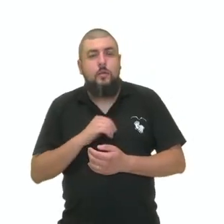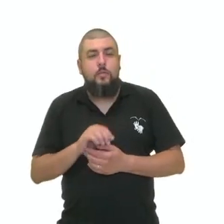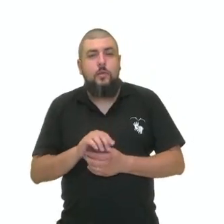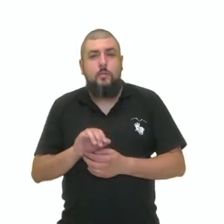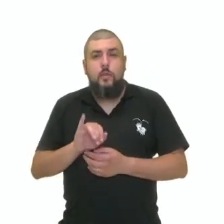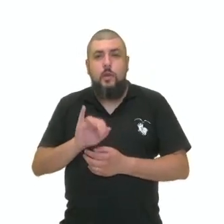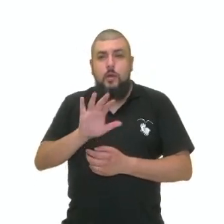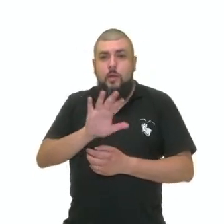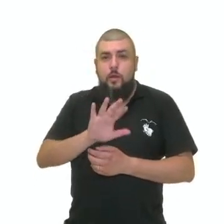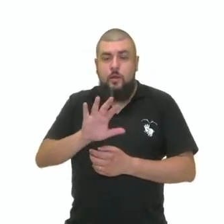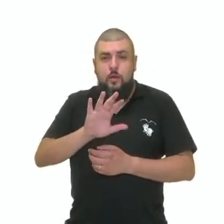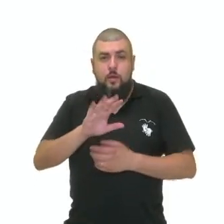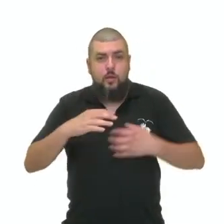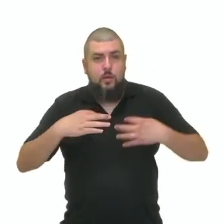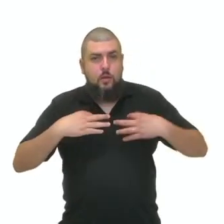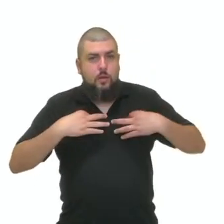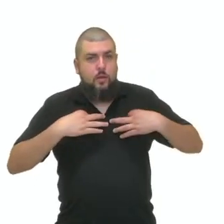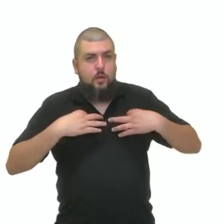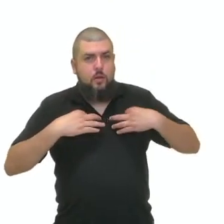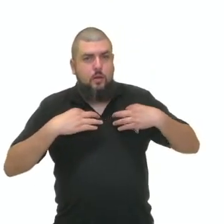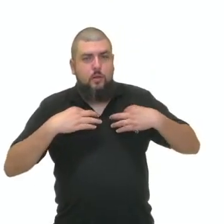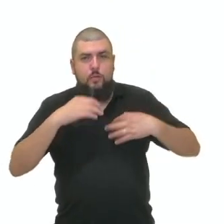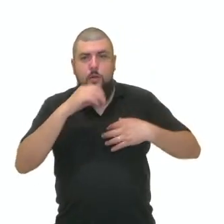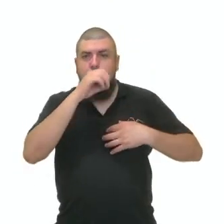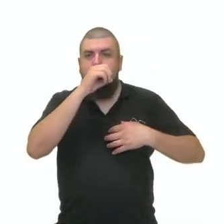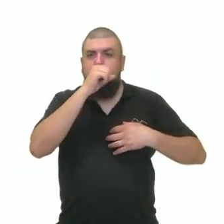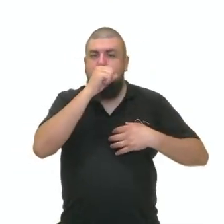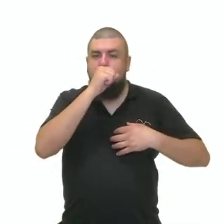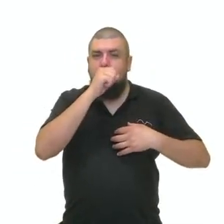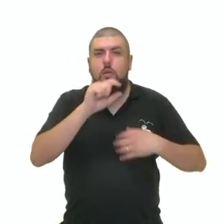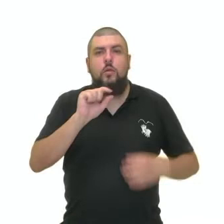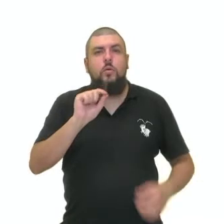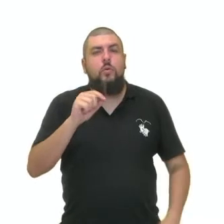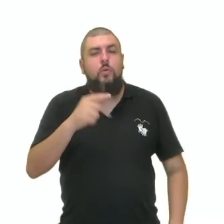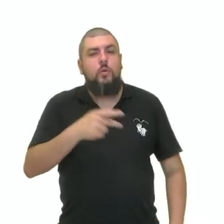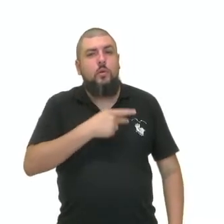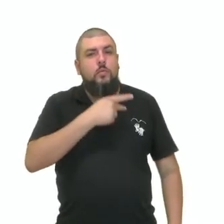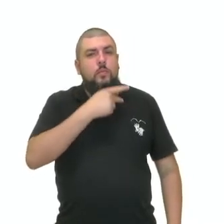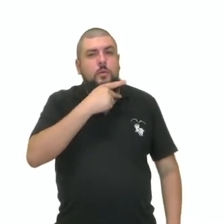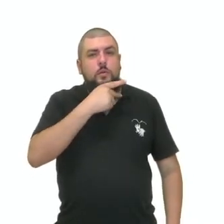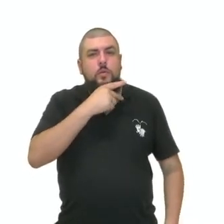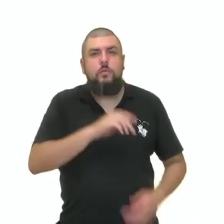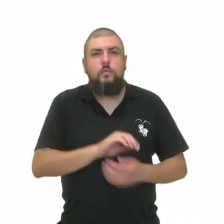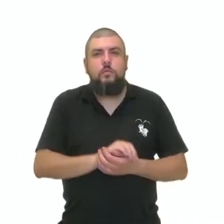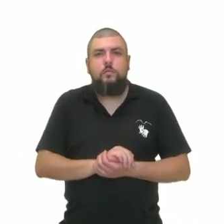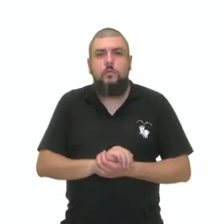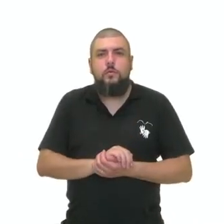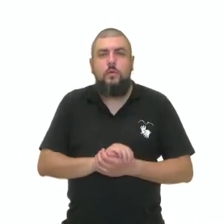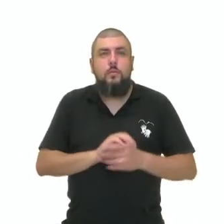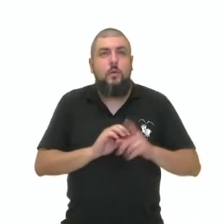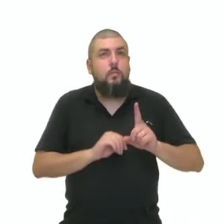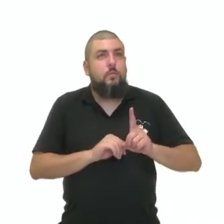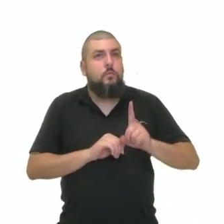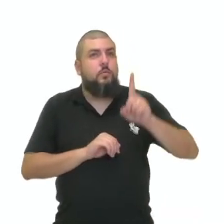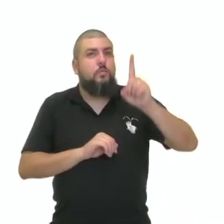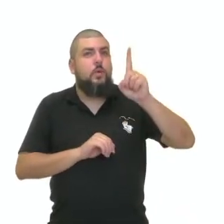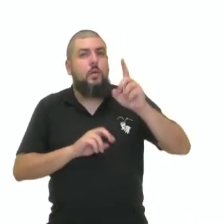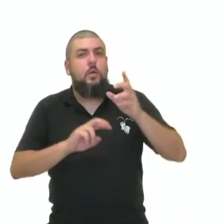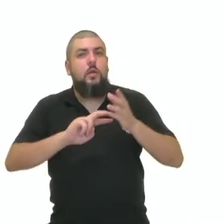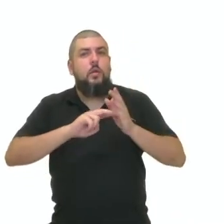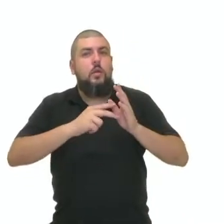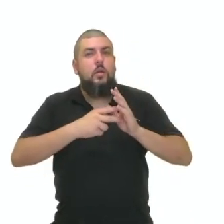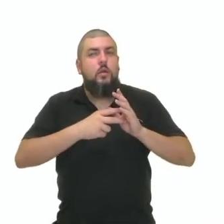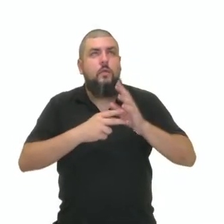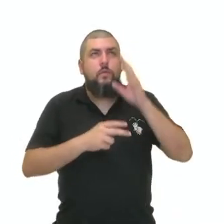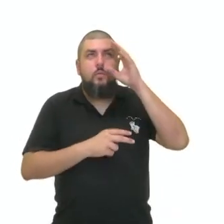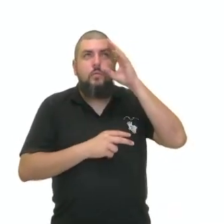com uma túnica alaranjada, nós temos a figura de Platão. Platão aponta para cima, representando que o conhecimento está no